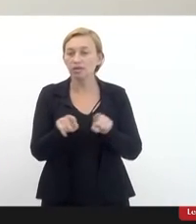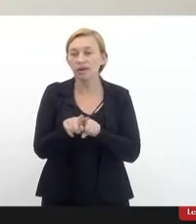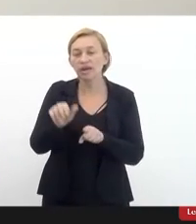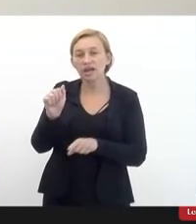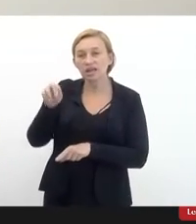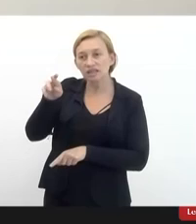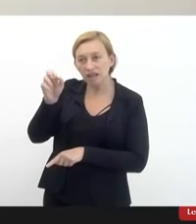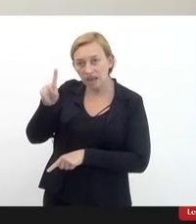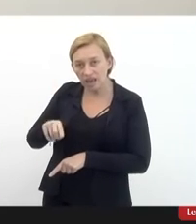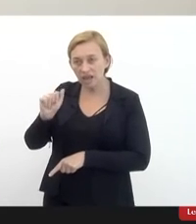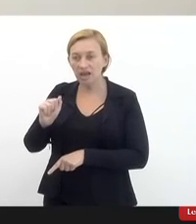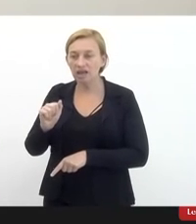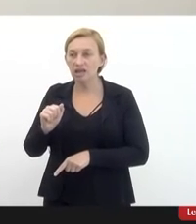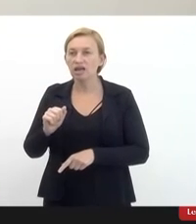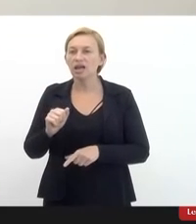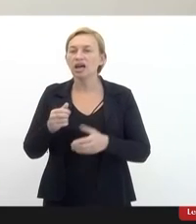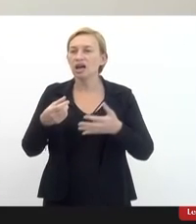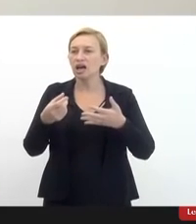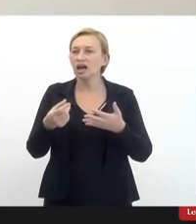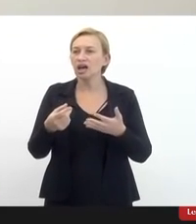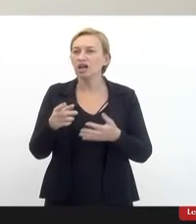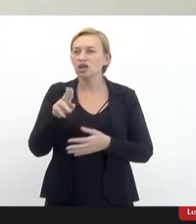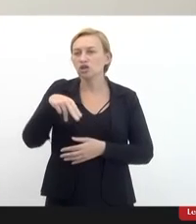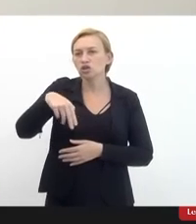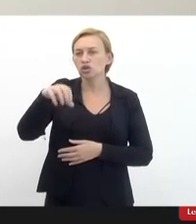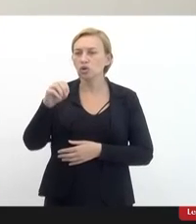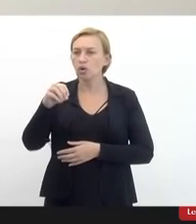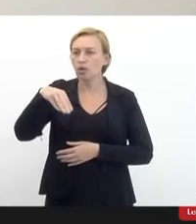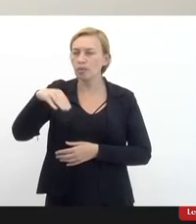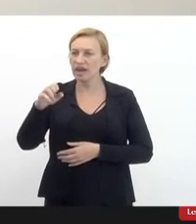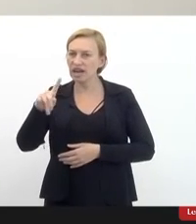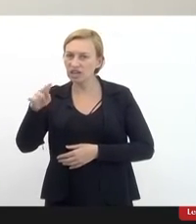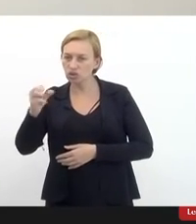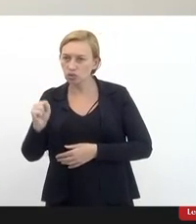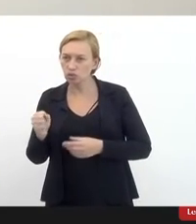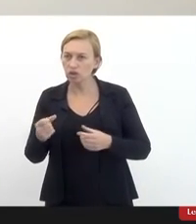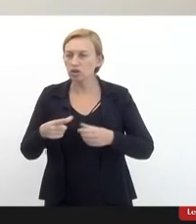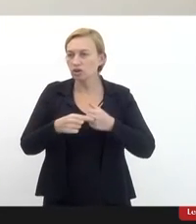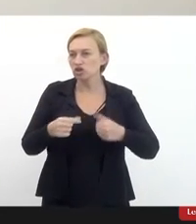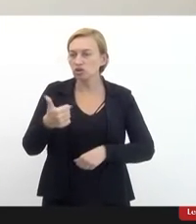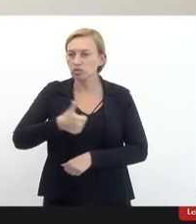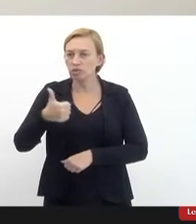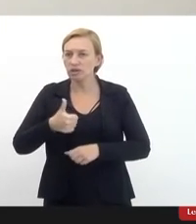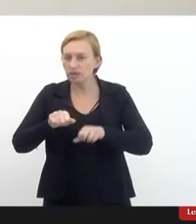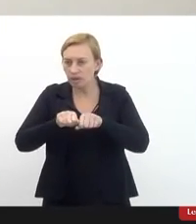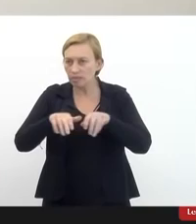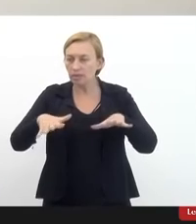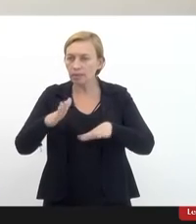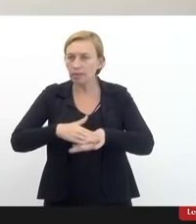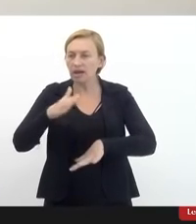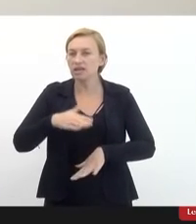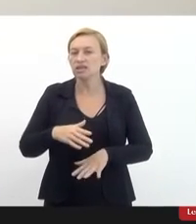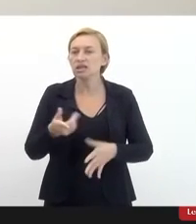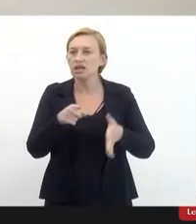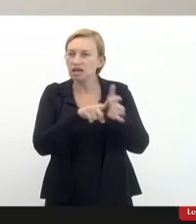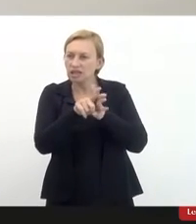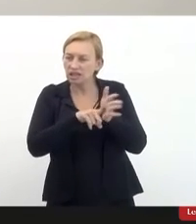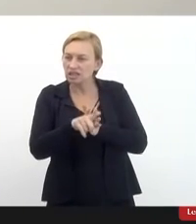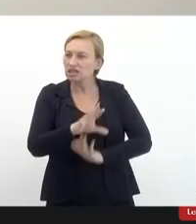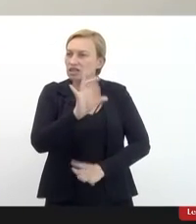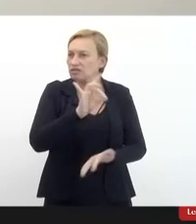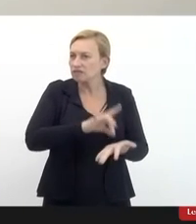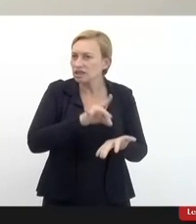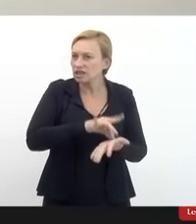relação a nomenclatura do caput do artigo 1º ser mais ampla analisando aqui realmente